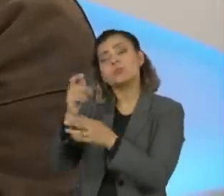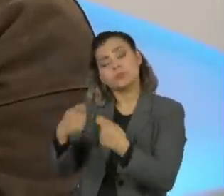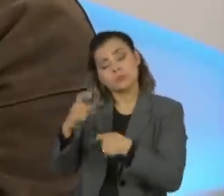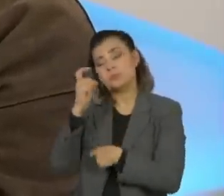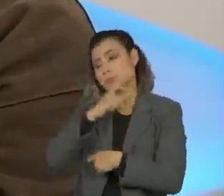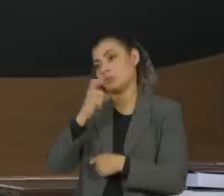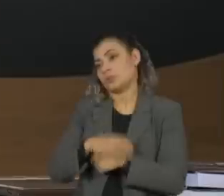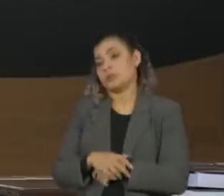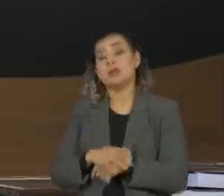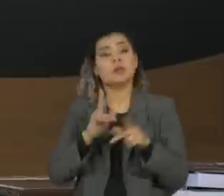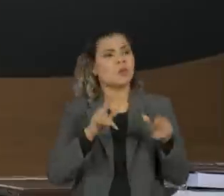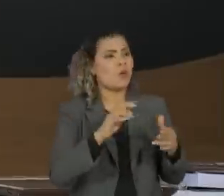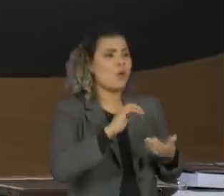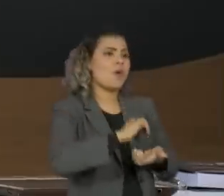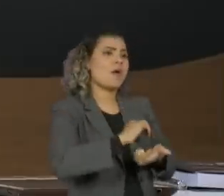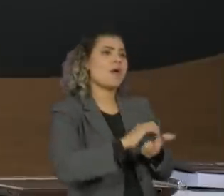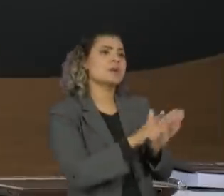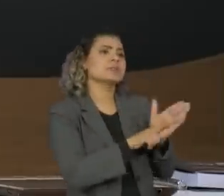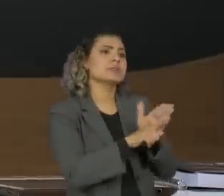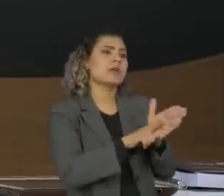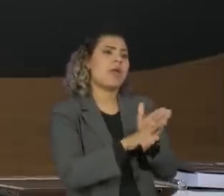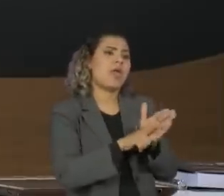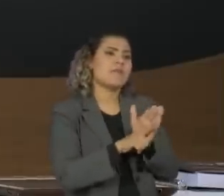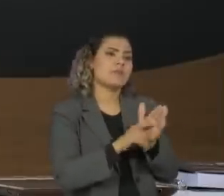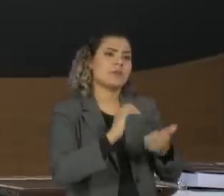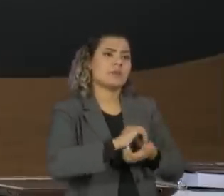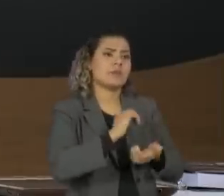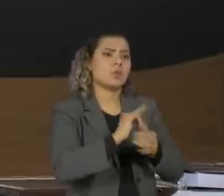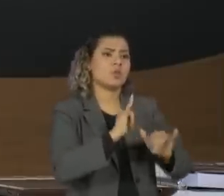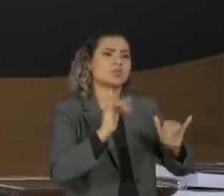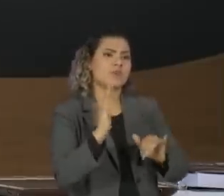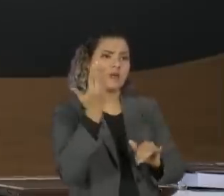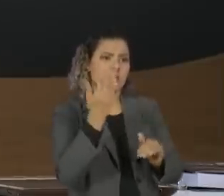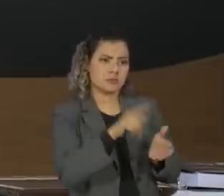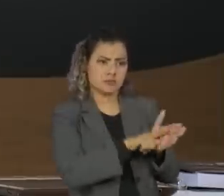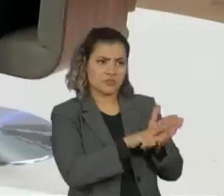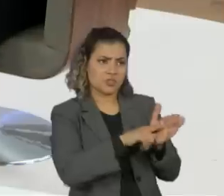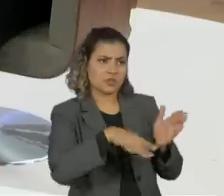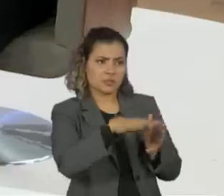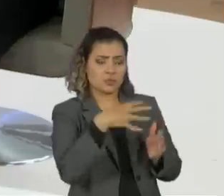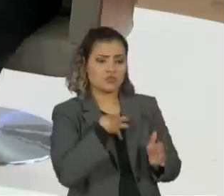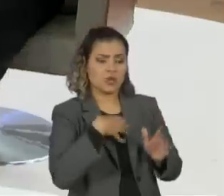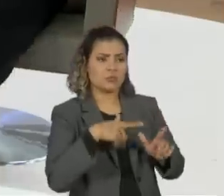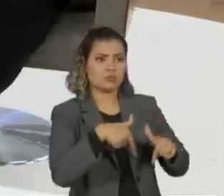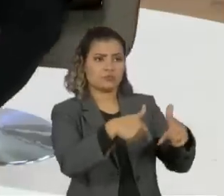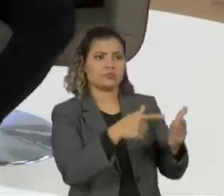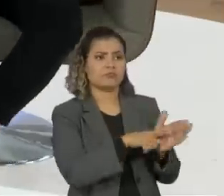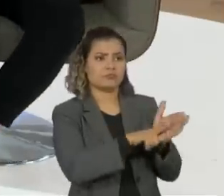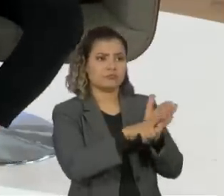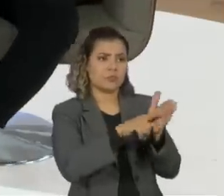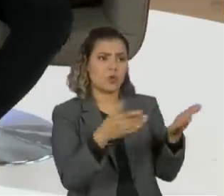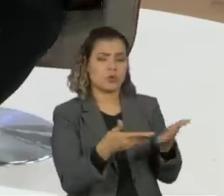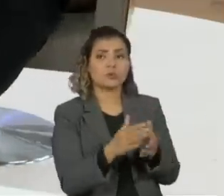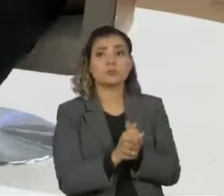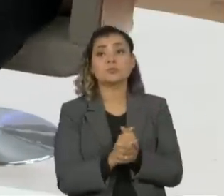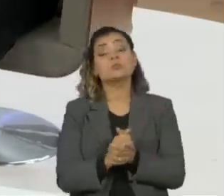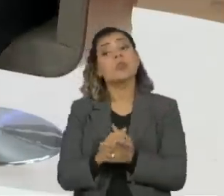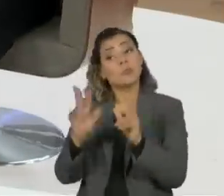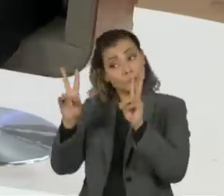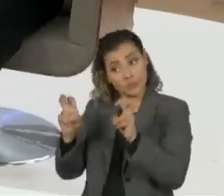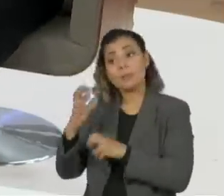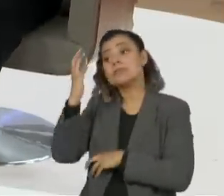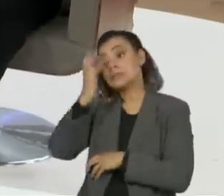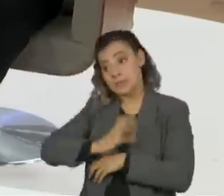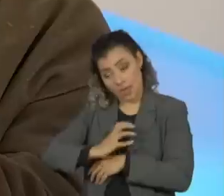graduação. Esse inquérito do STF, qual é a sua opinião? Esse inquérito das fake news do STF e a maneira como ele está ouvindo? Eu acho muito sério, muito